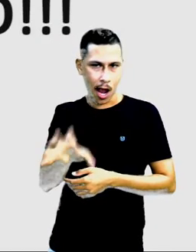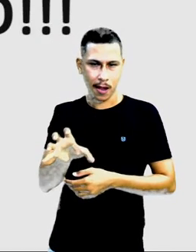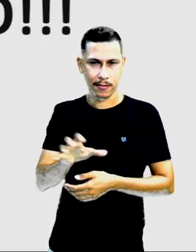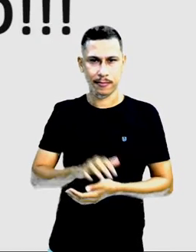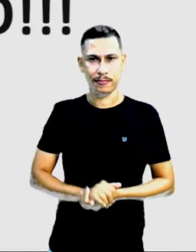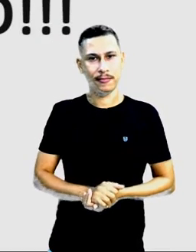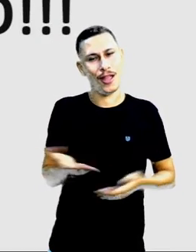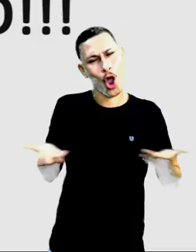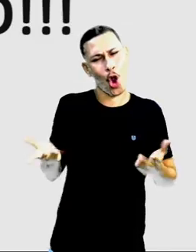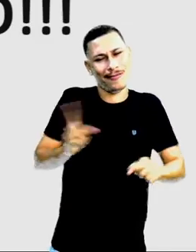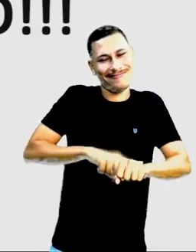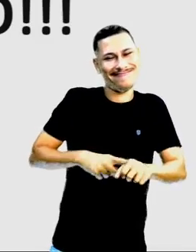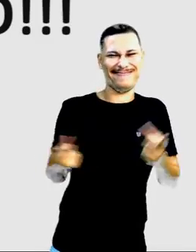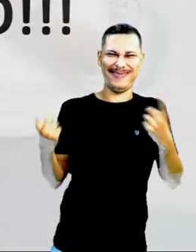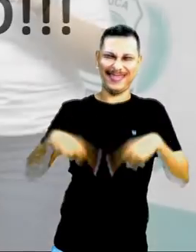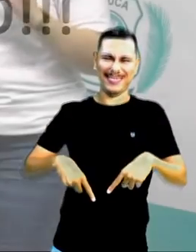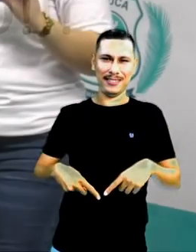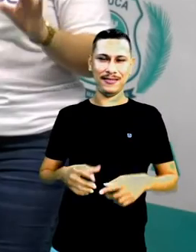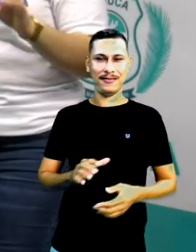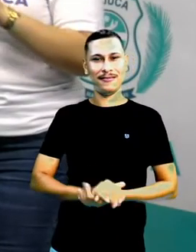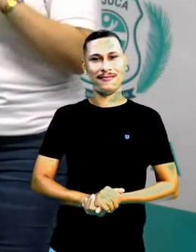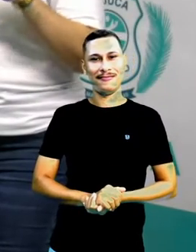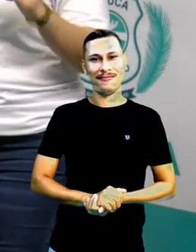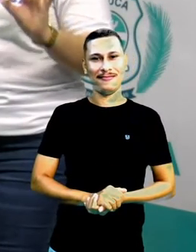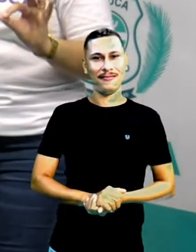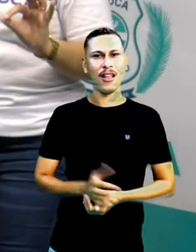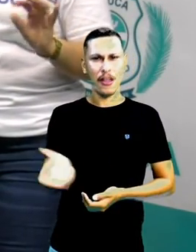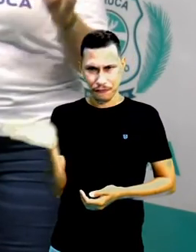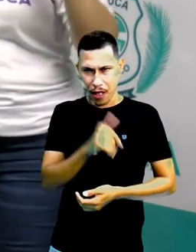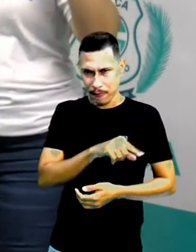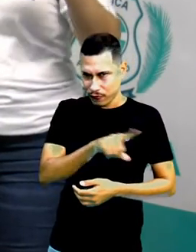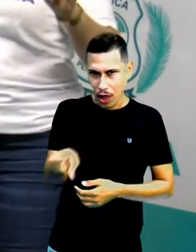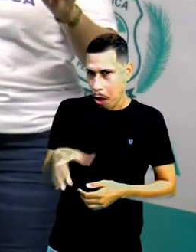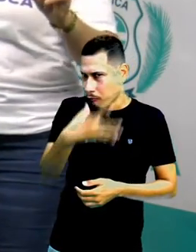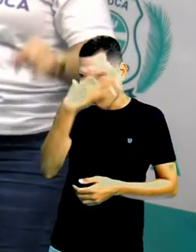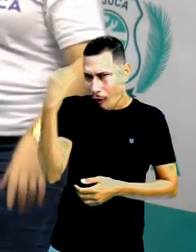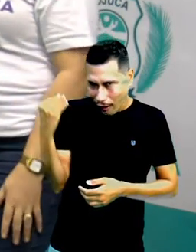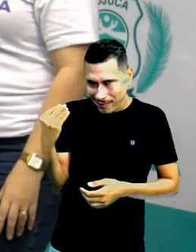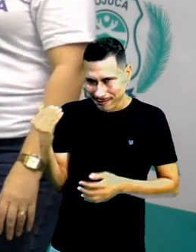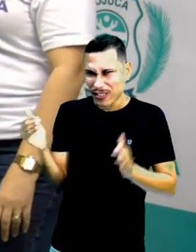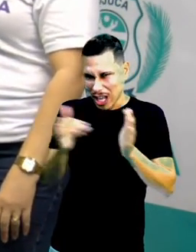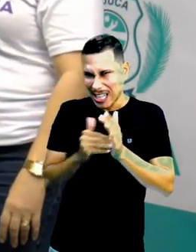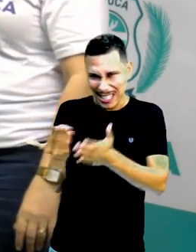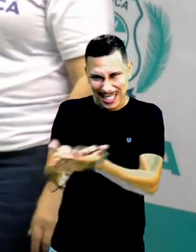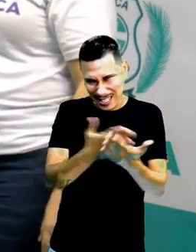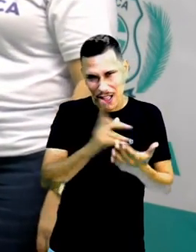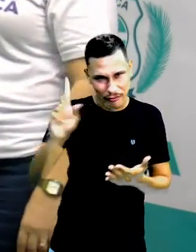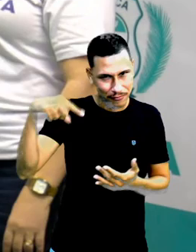Hora do desafio. Vamos ver o que eu vou deixar para vocês não esquecerem da gente até a próxima aula.